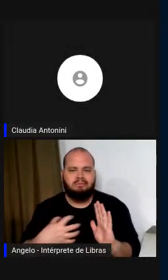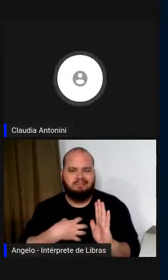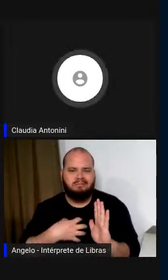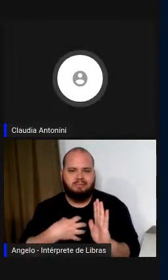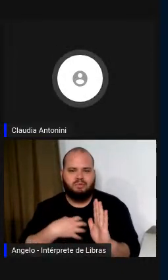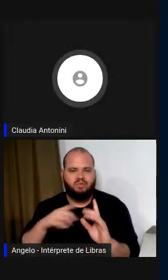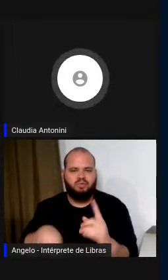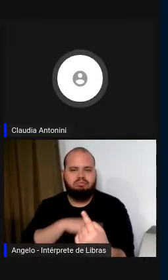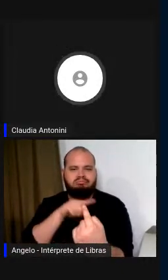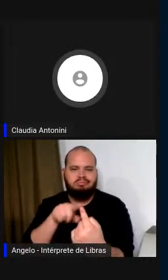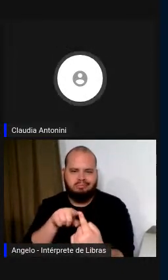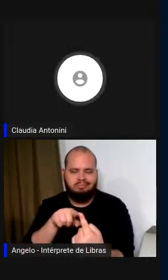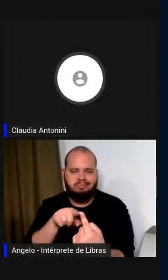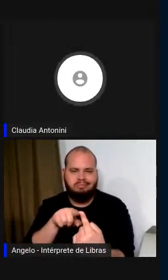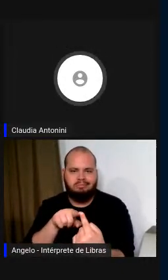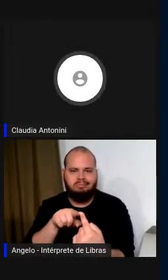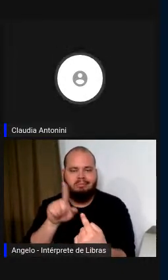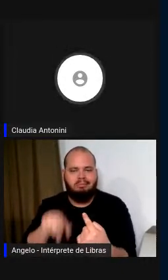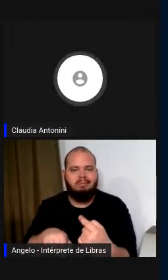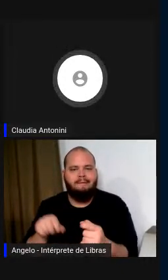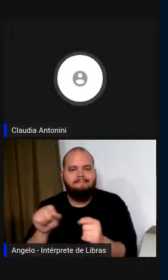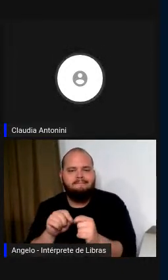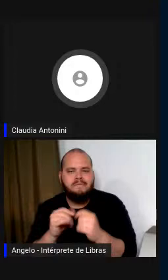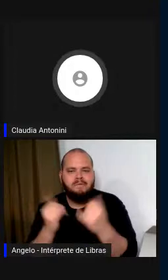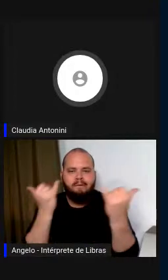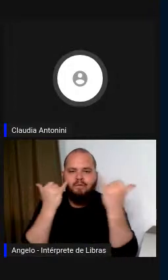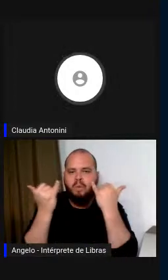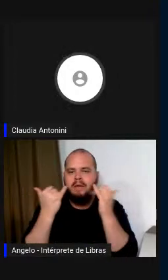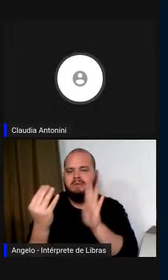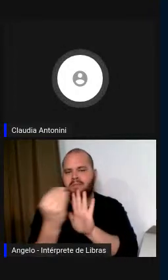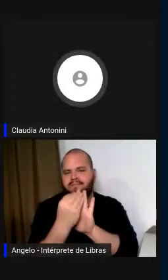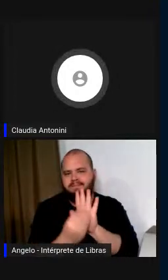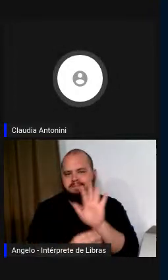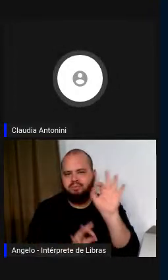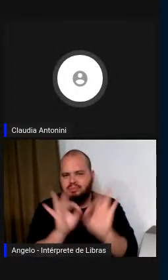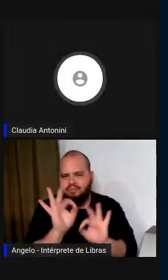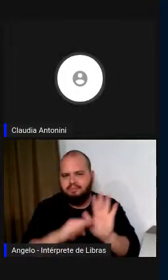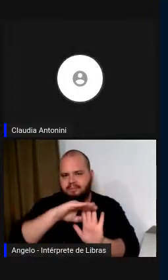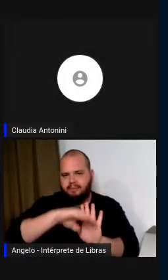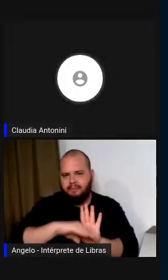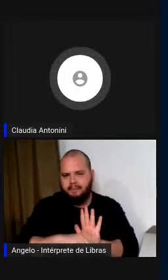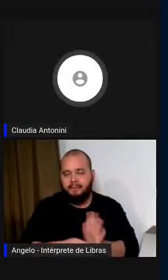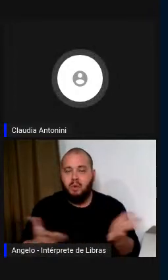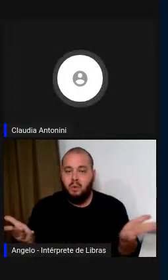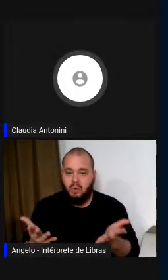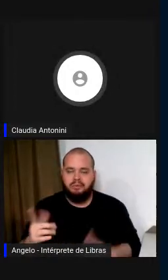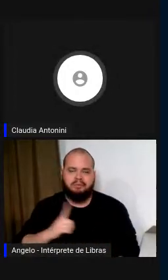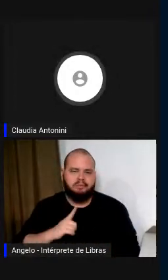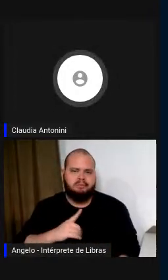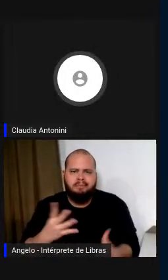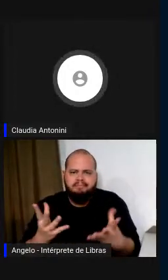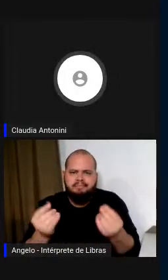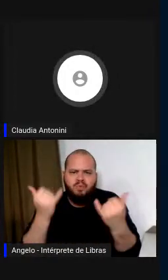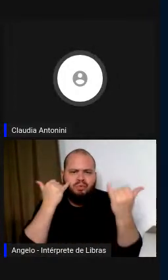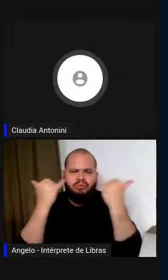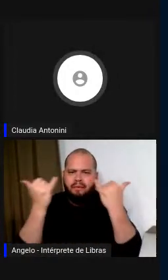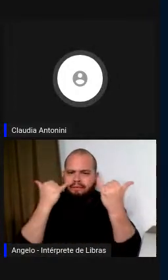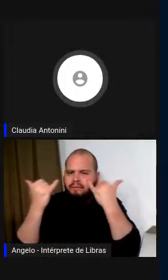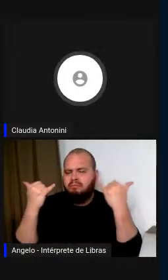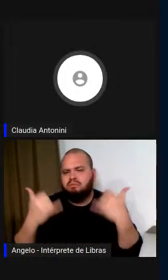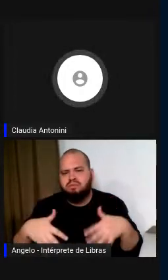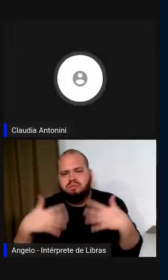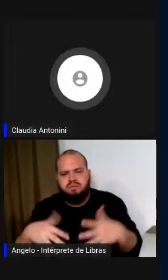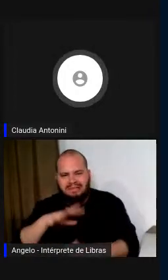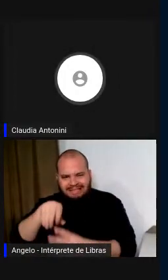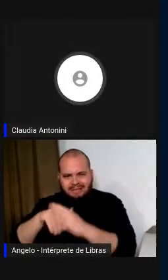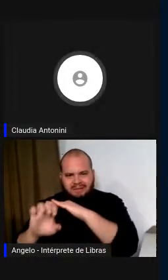gerenciar as informações, hoje temos um excesso de informação nas grandes organizações,